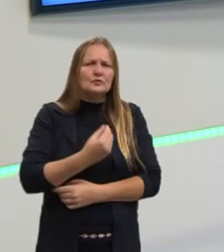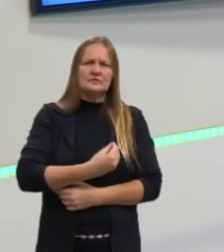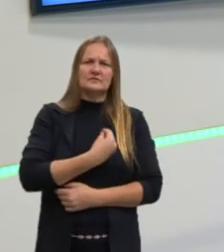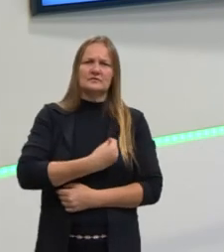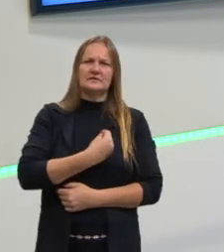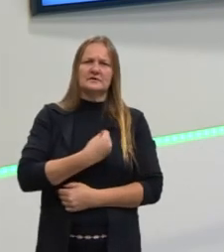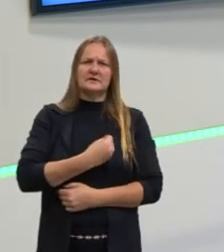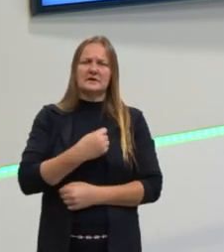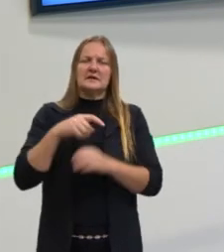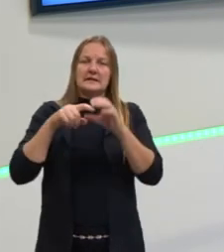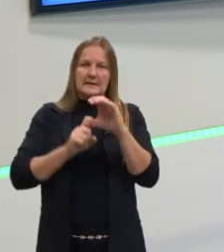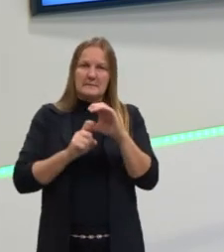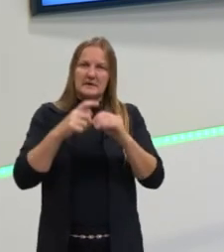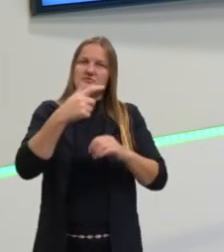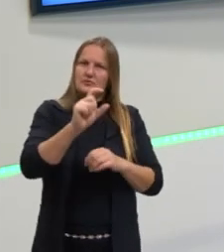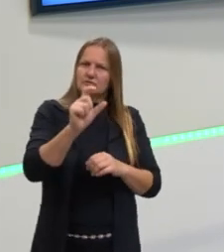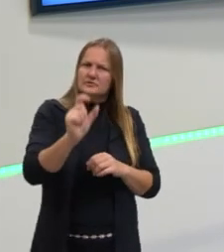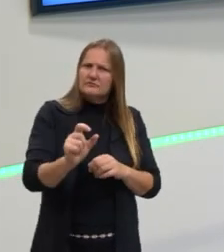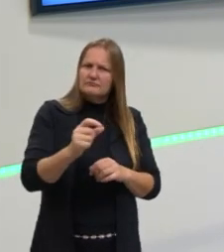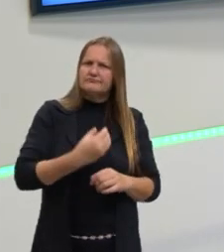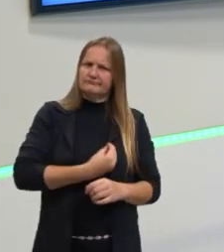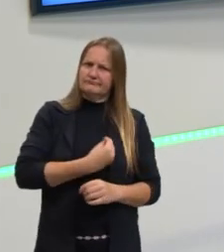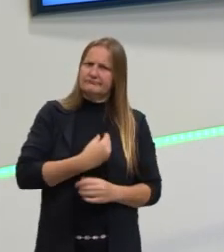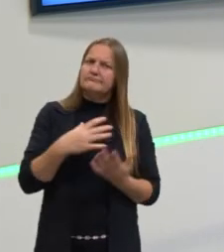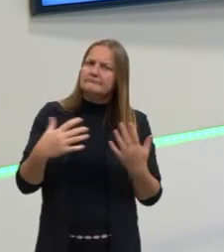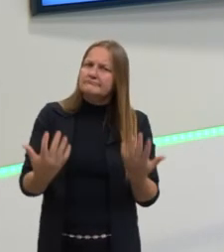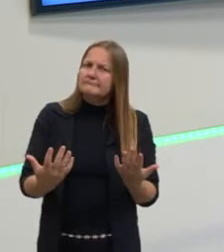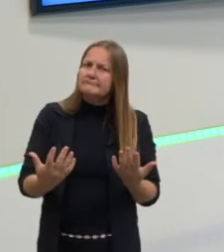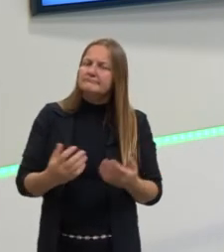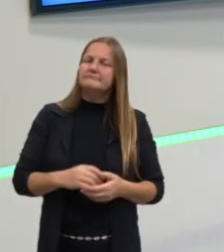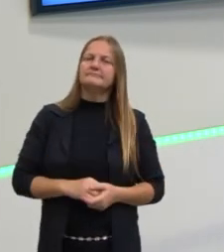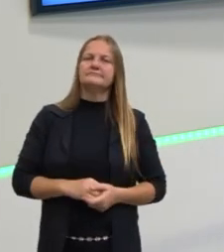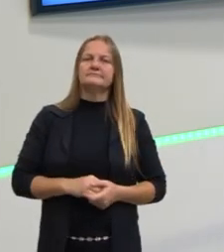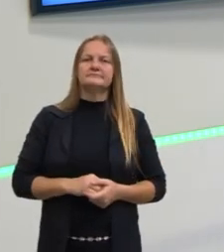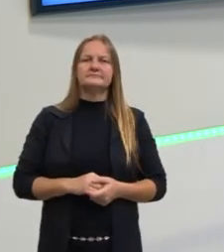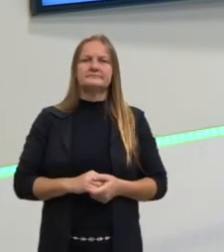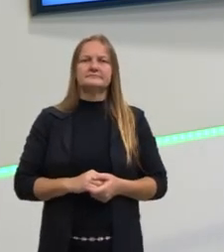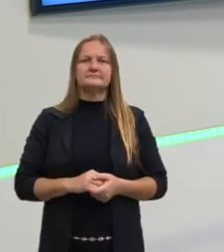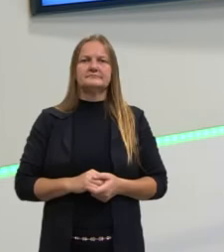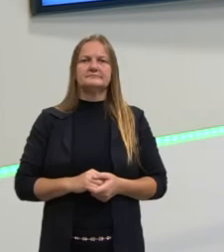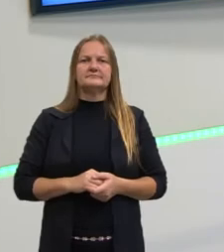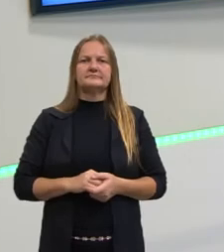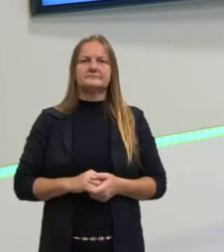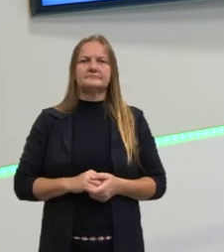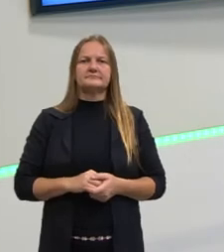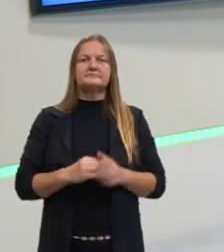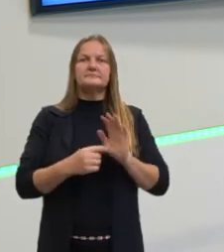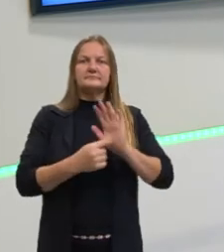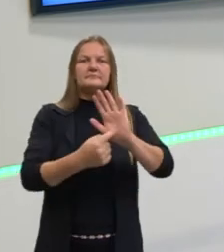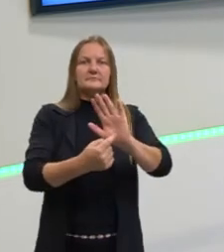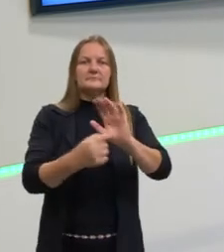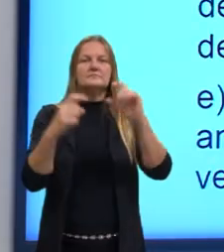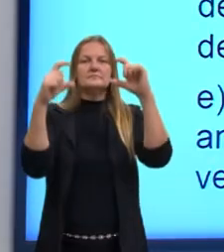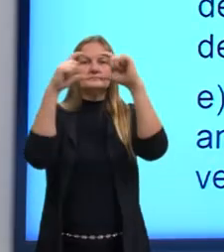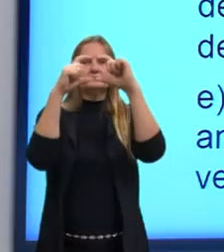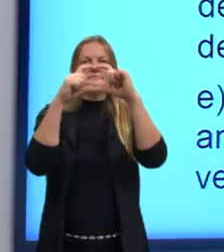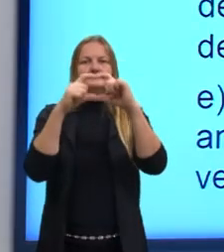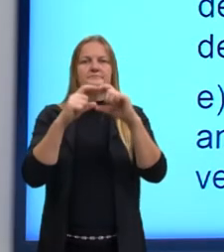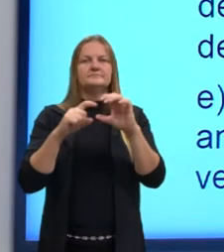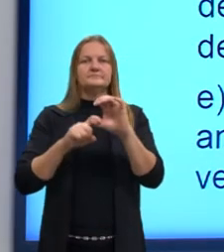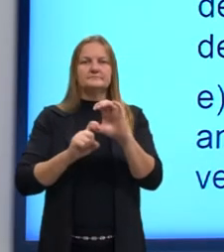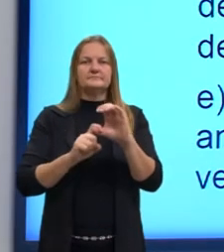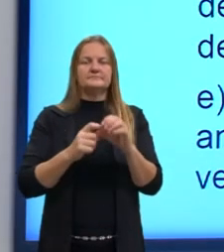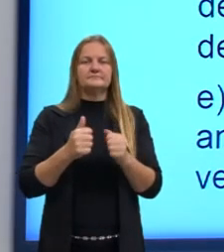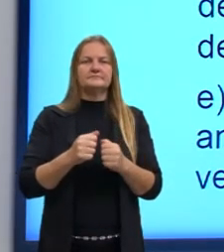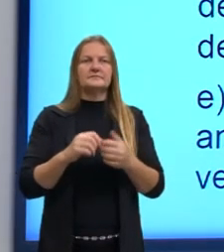de seres vivos dependem uma das outras? É o que ilustrou, sim, o nosso enunciado, certo? Concorda